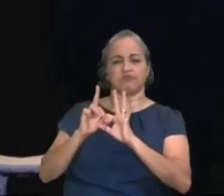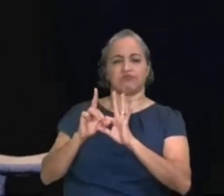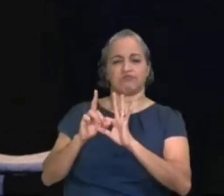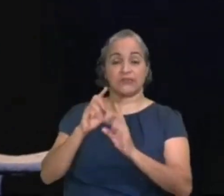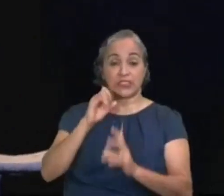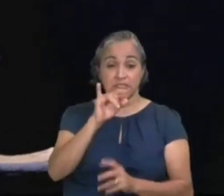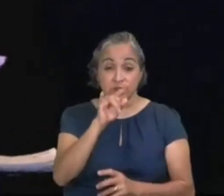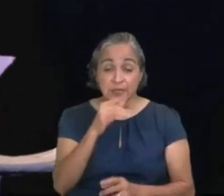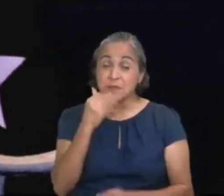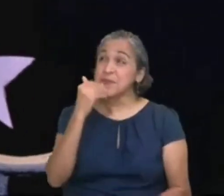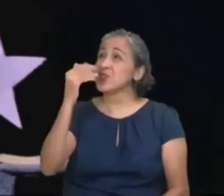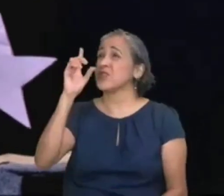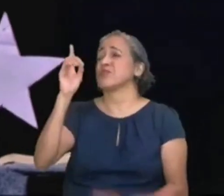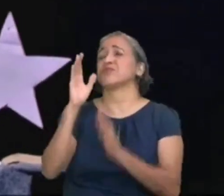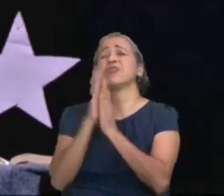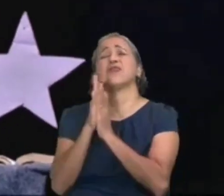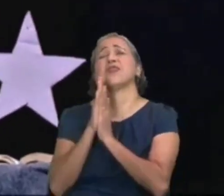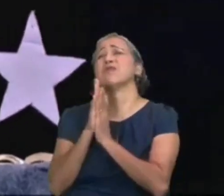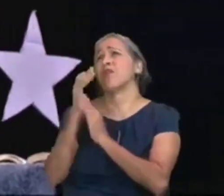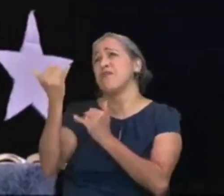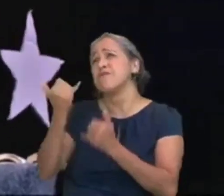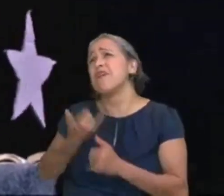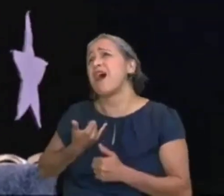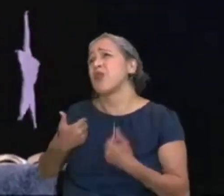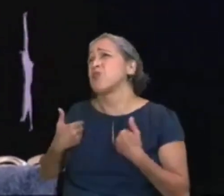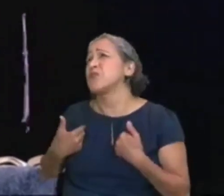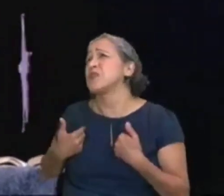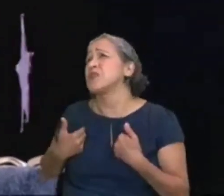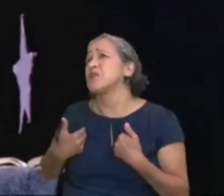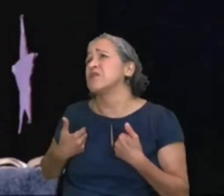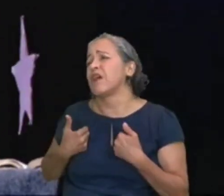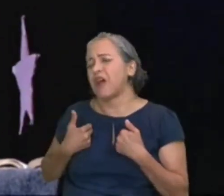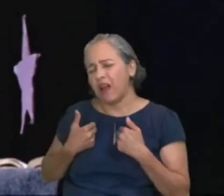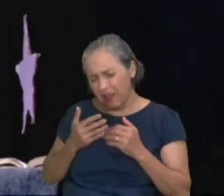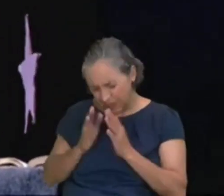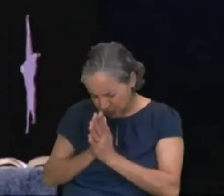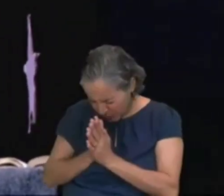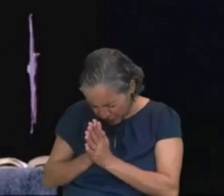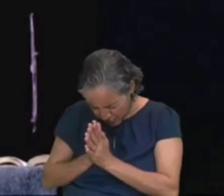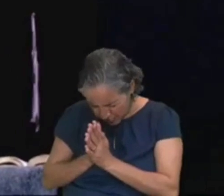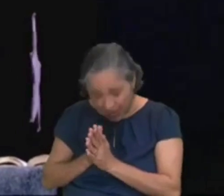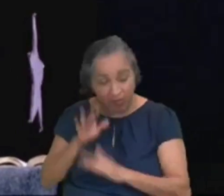Bíblia diz, que ele vai falar com você, de alguma forma, não, talvez você não ouça uma voz,